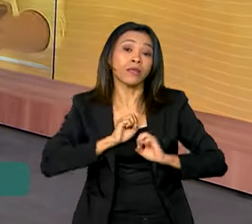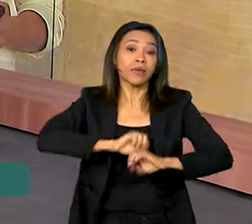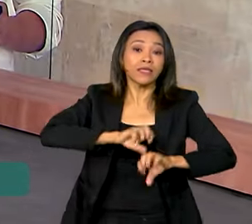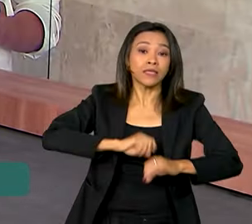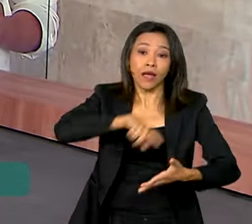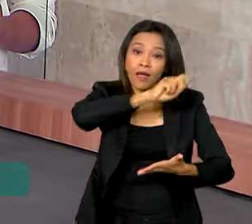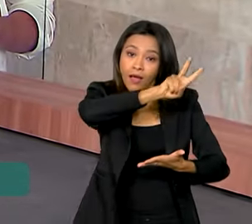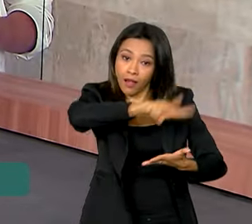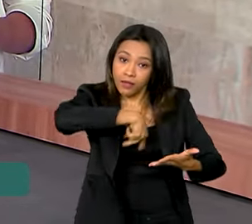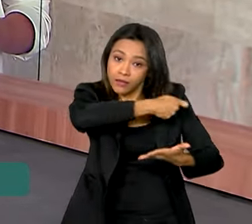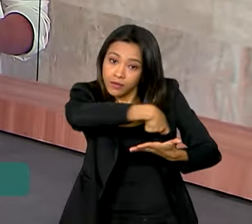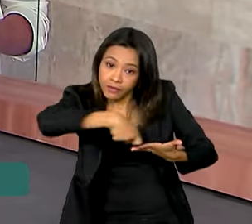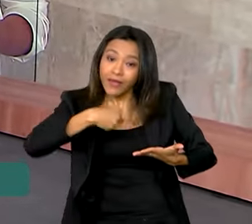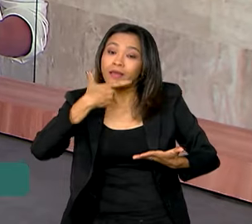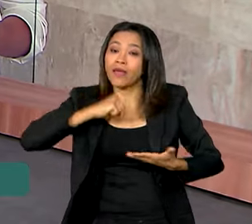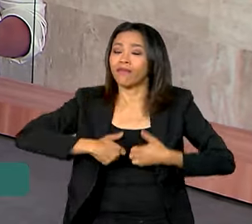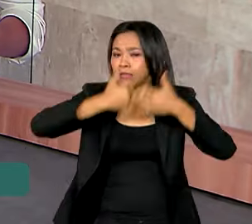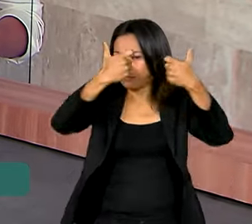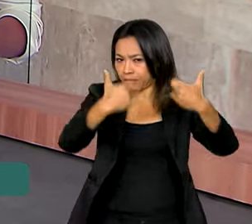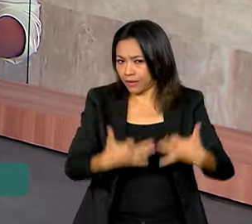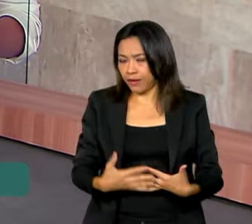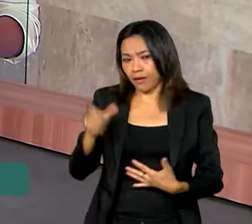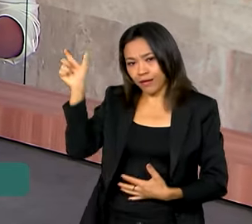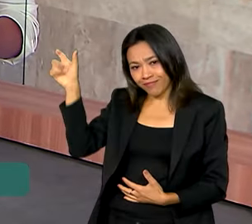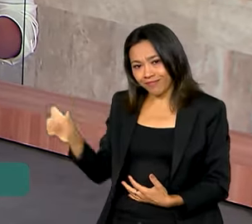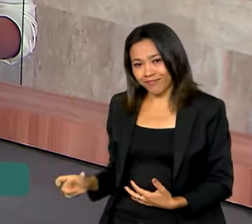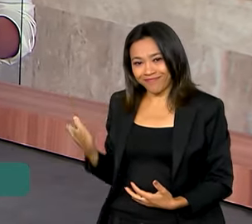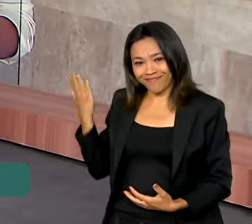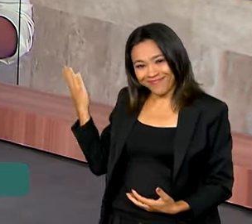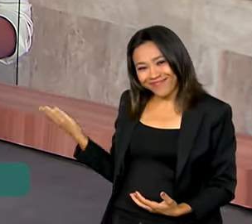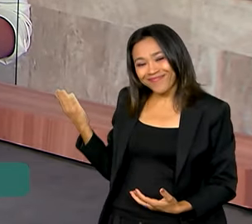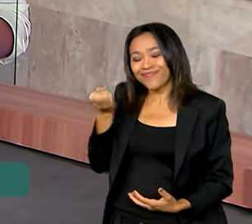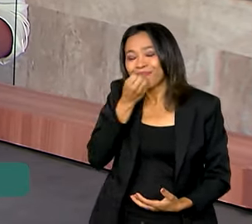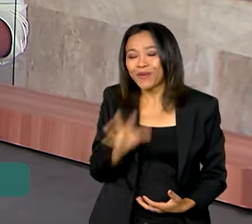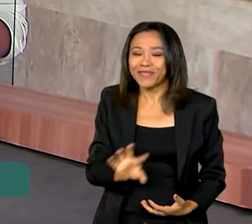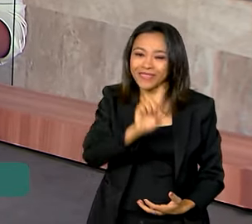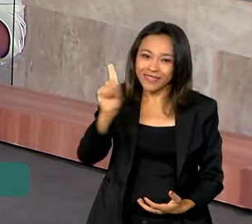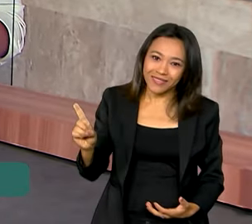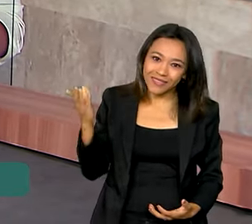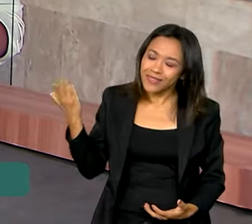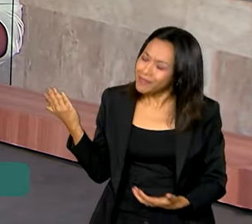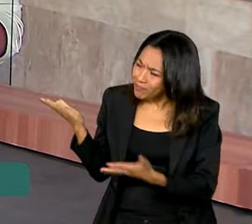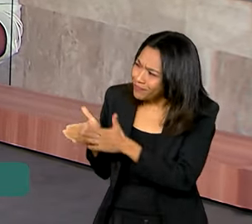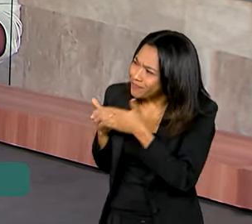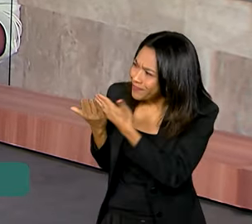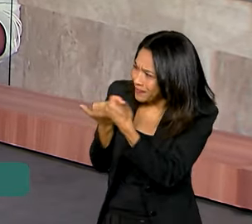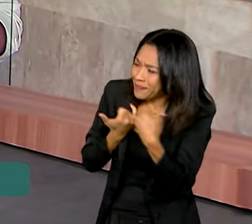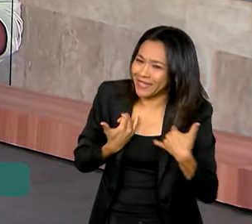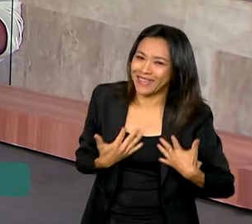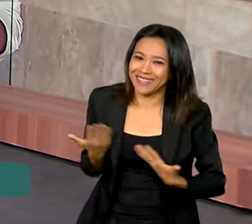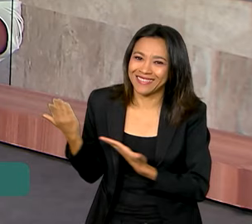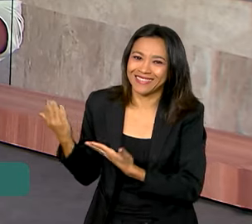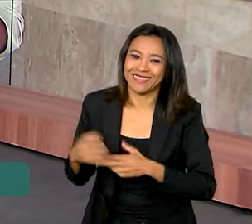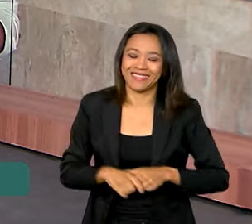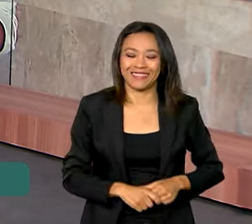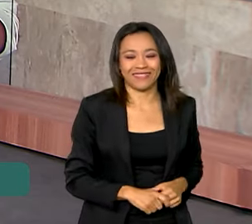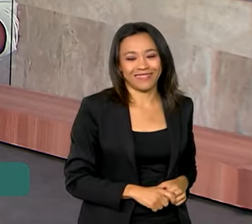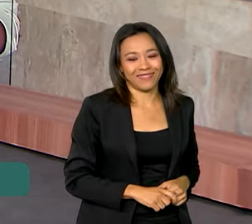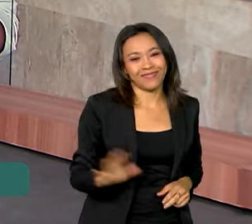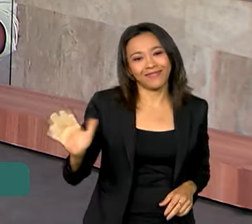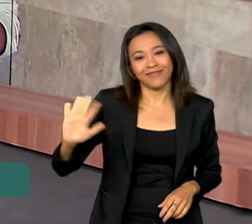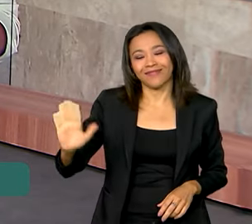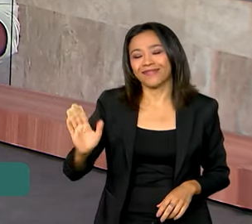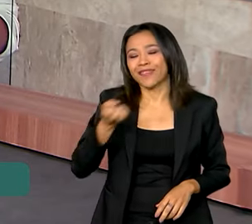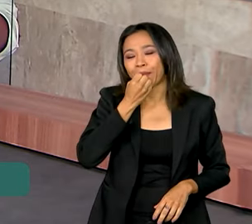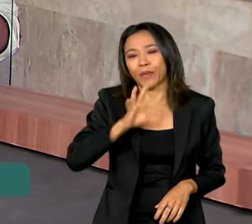informações sobre esse assunto é a repórter Jéssica Gonçalves, ao vivo. Bom dia, Jéssica. Conta para a gente. Oi, Carol.